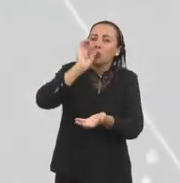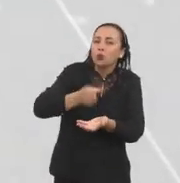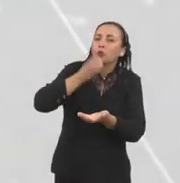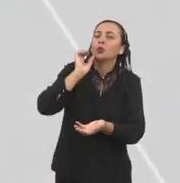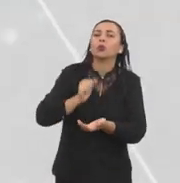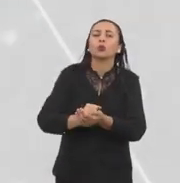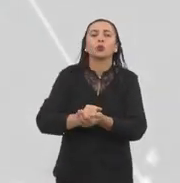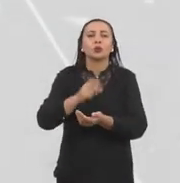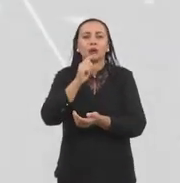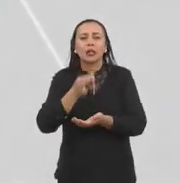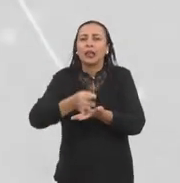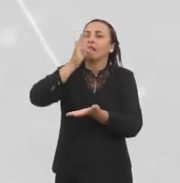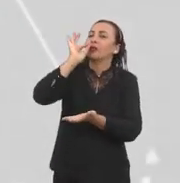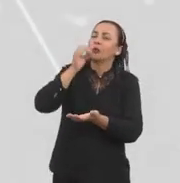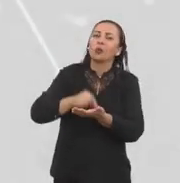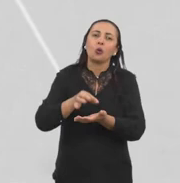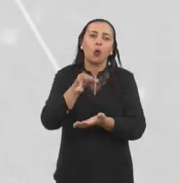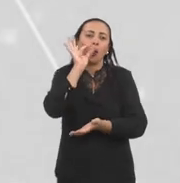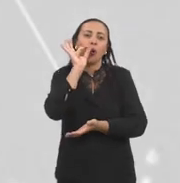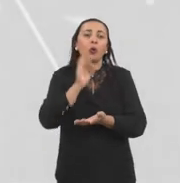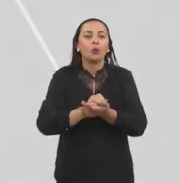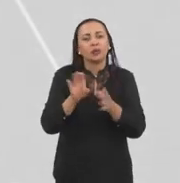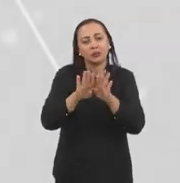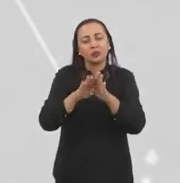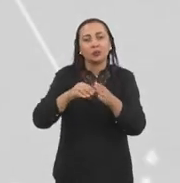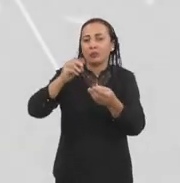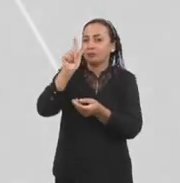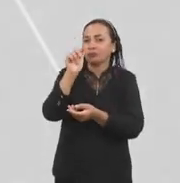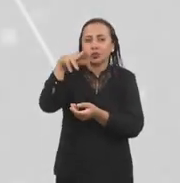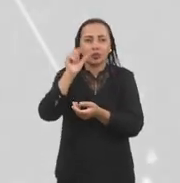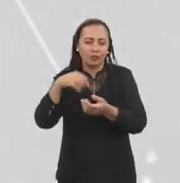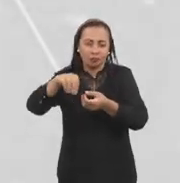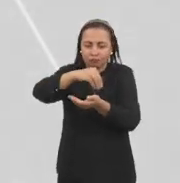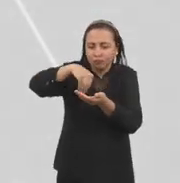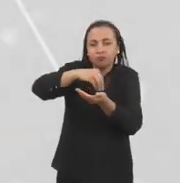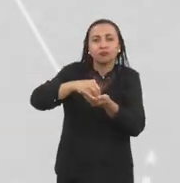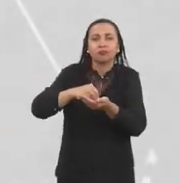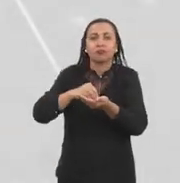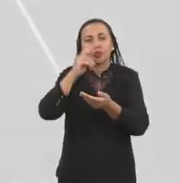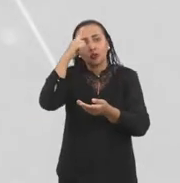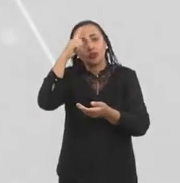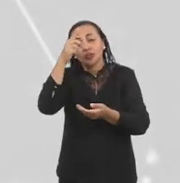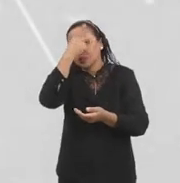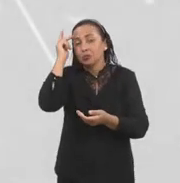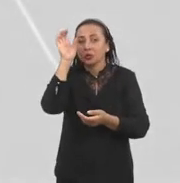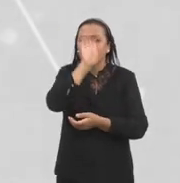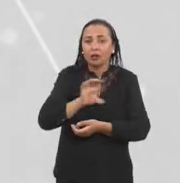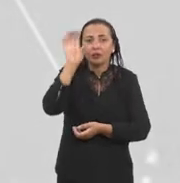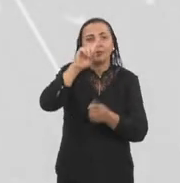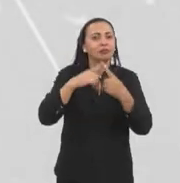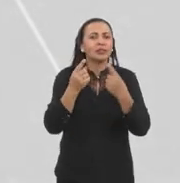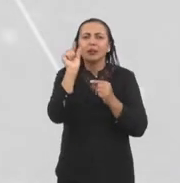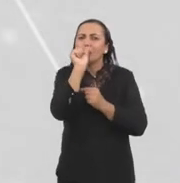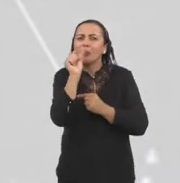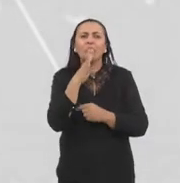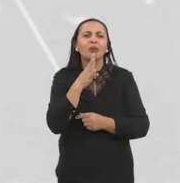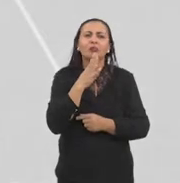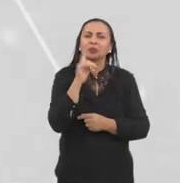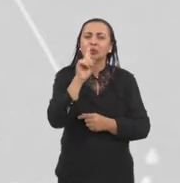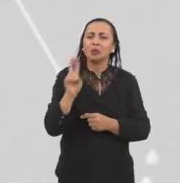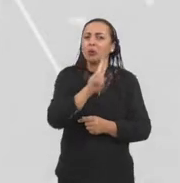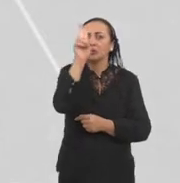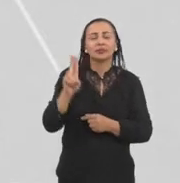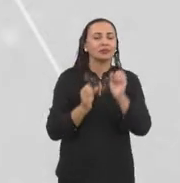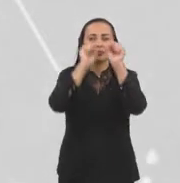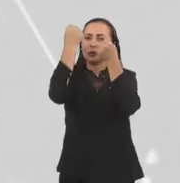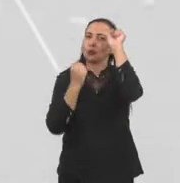para a produção de sucos, de licores, de geleias, em vários produtos no cotidiano das pessoas da